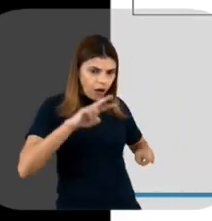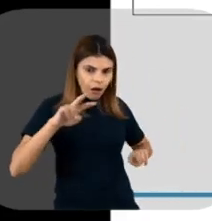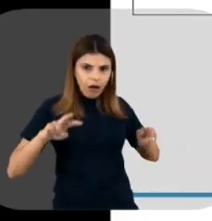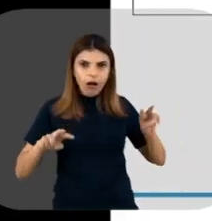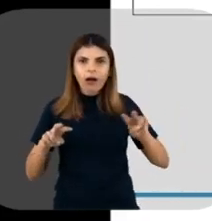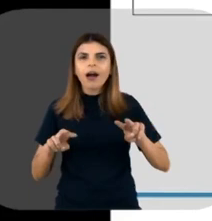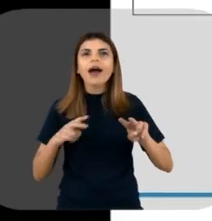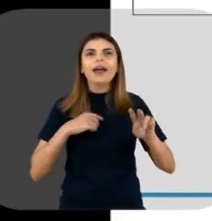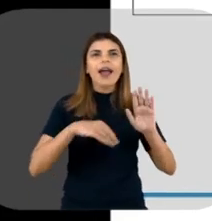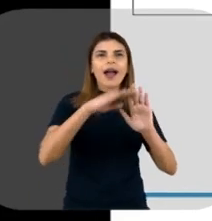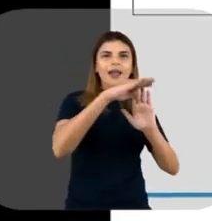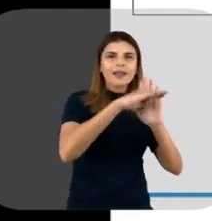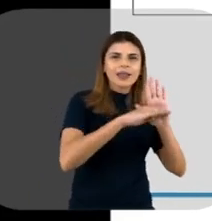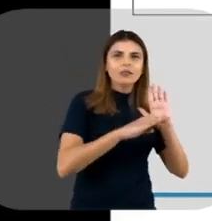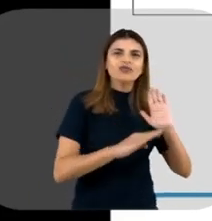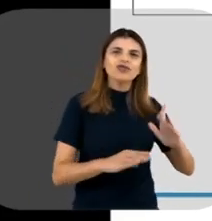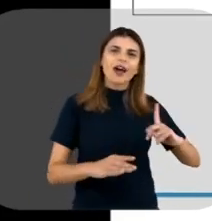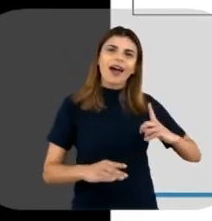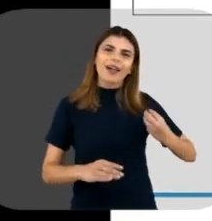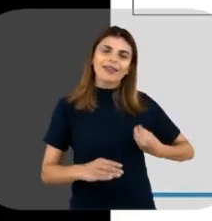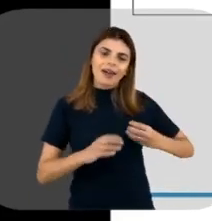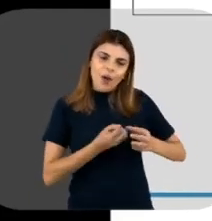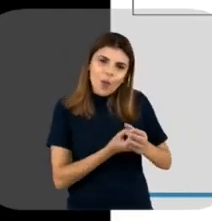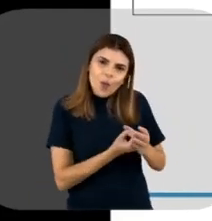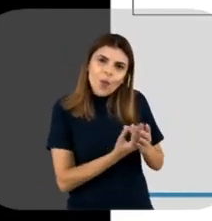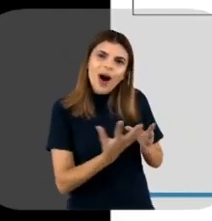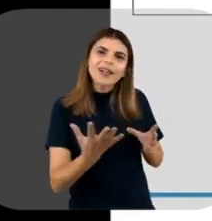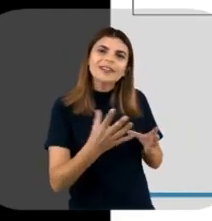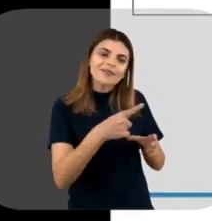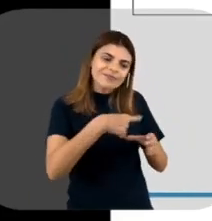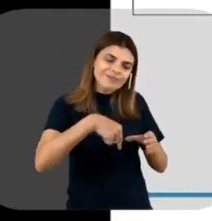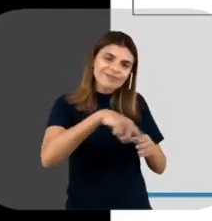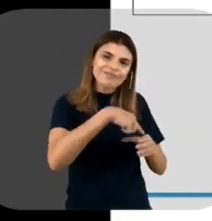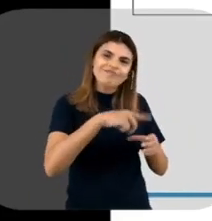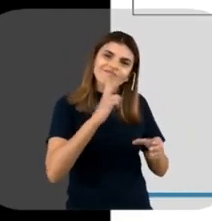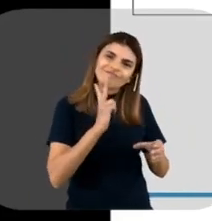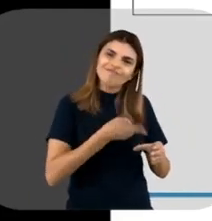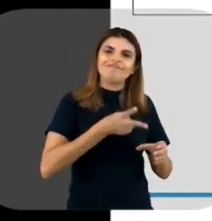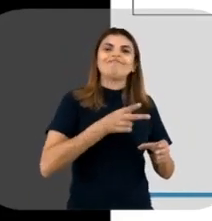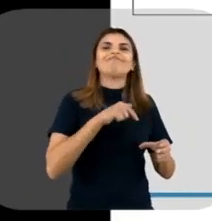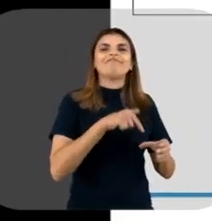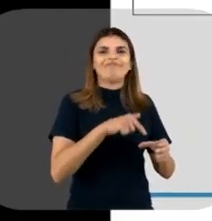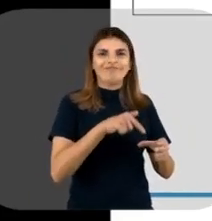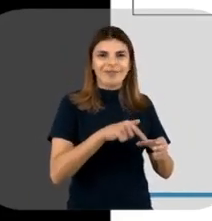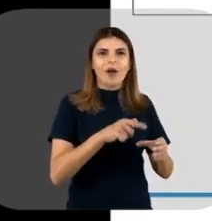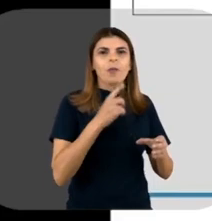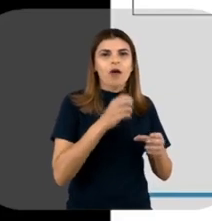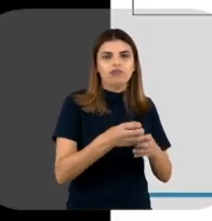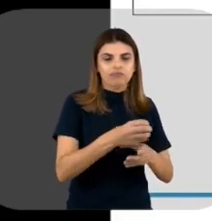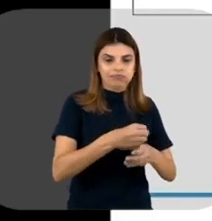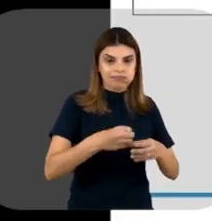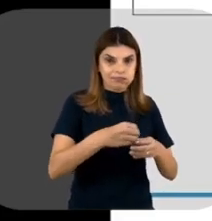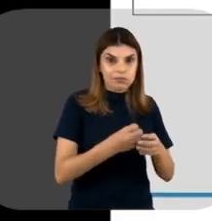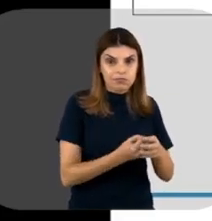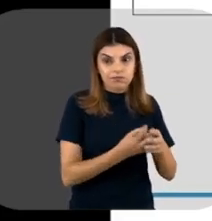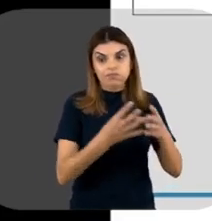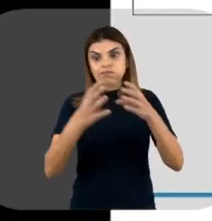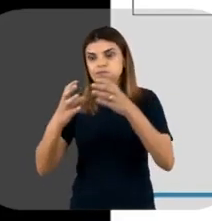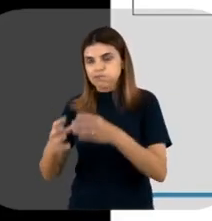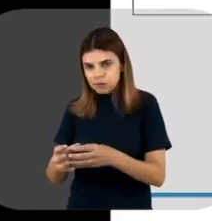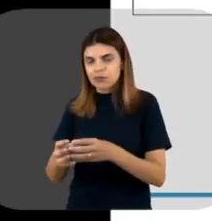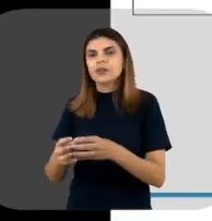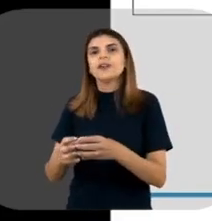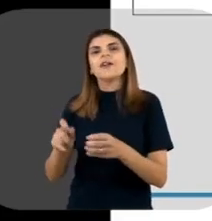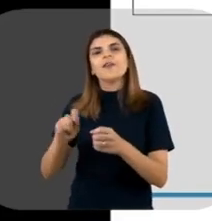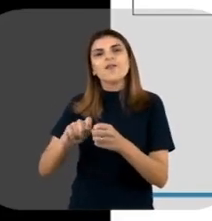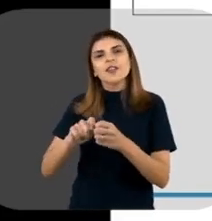provavelmente, nessa etapa, você já tem o teu lote de... O teu lote semente. Depois, esse lote semente vai... A